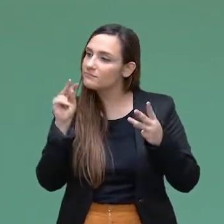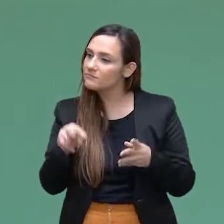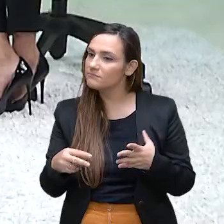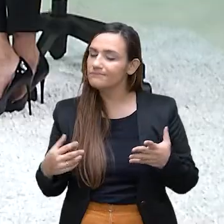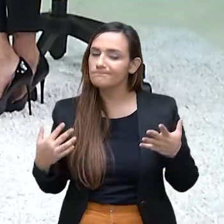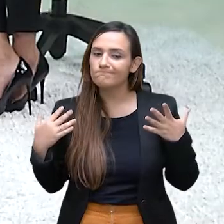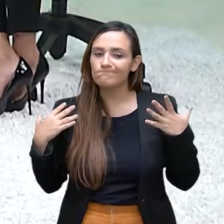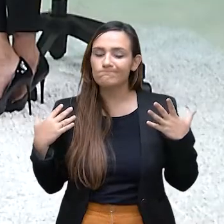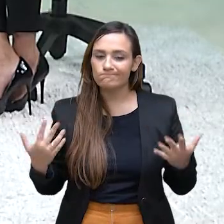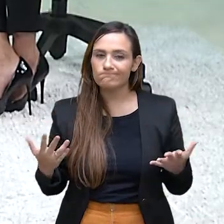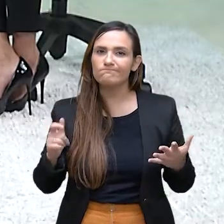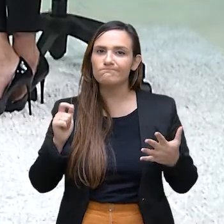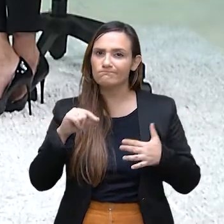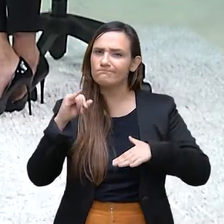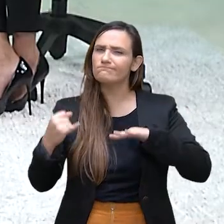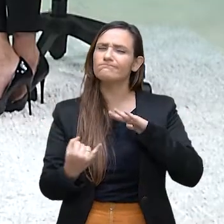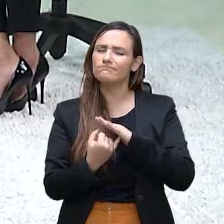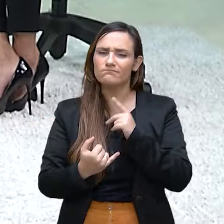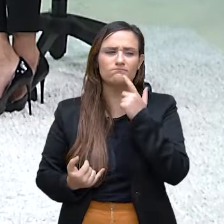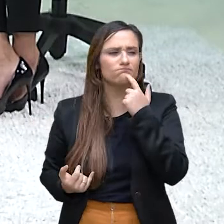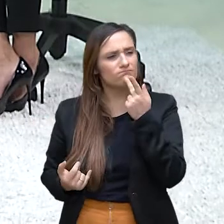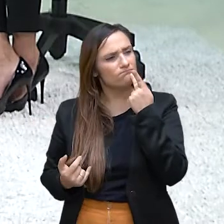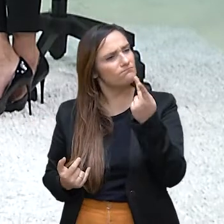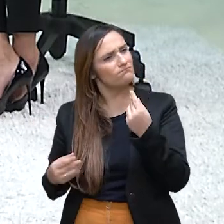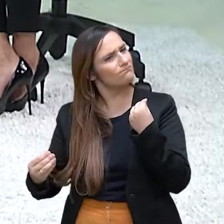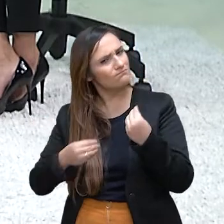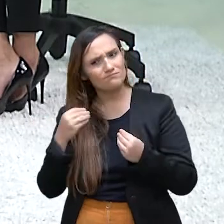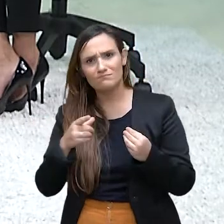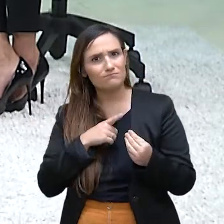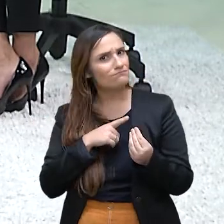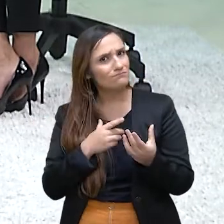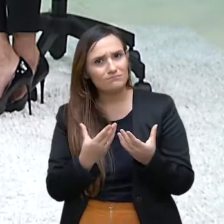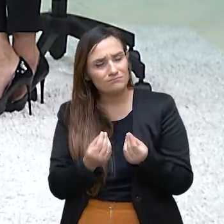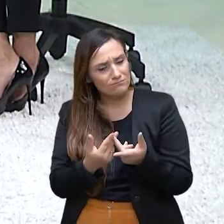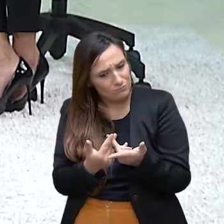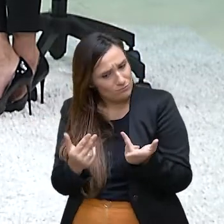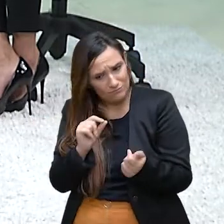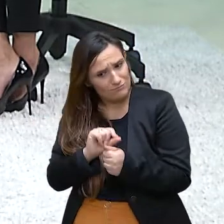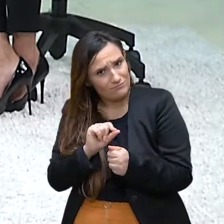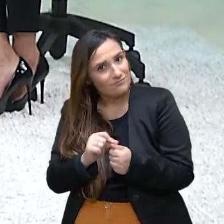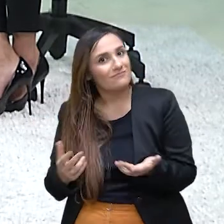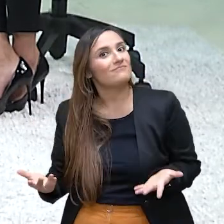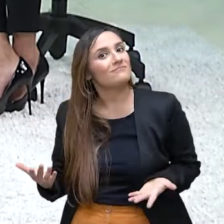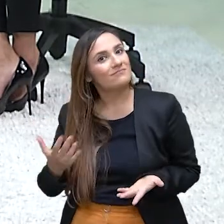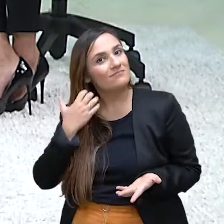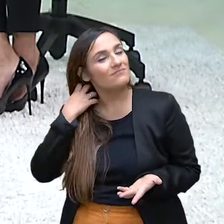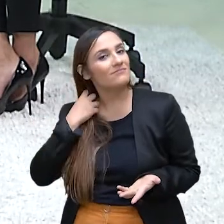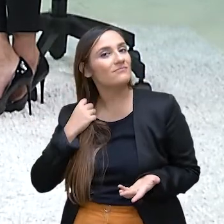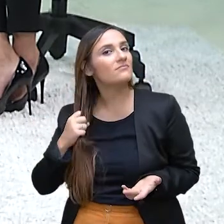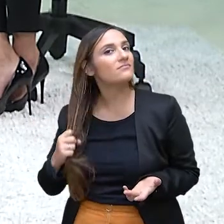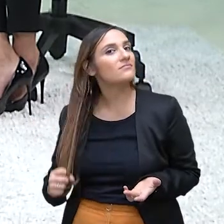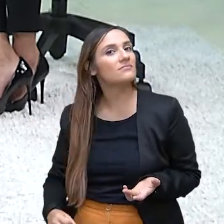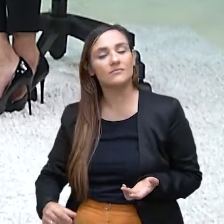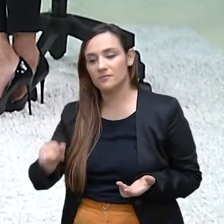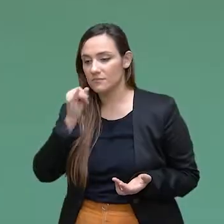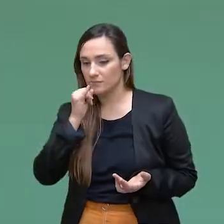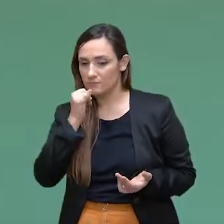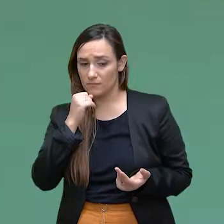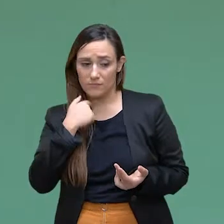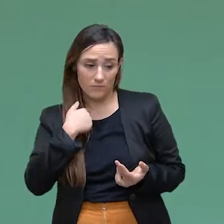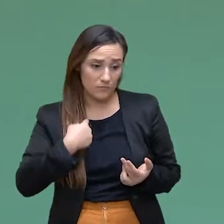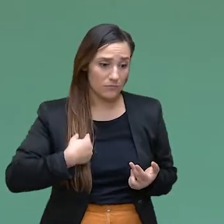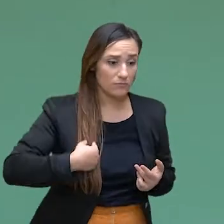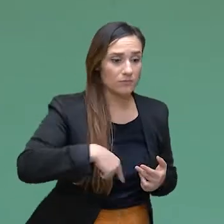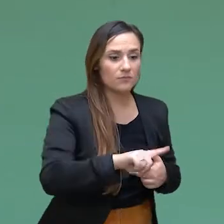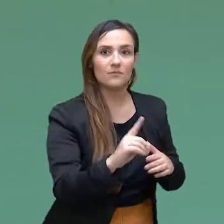campanha da instituição. Então, assim, essas mulheres que foram para casa, não foram por incompetência, por nenhum